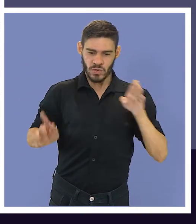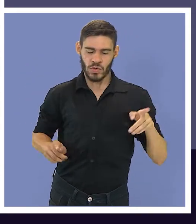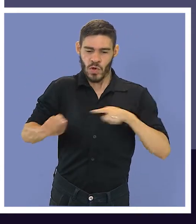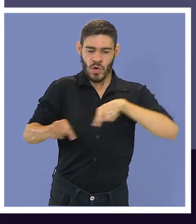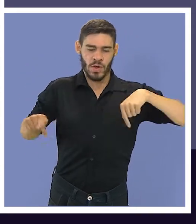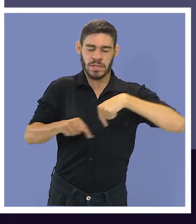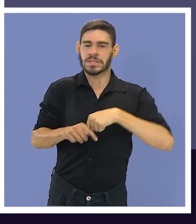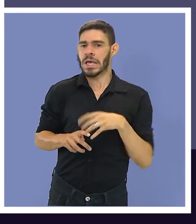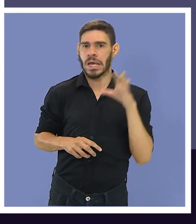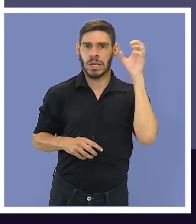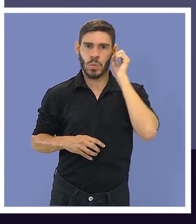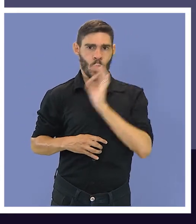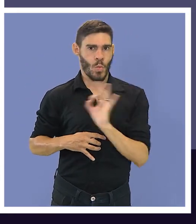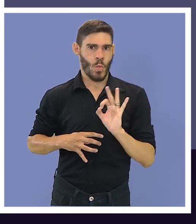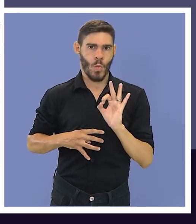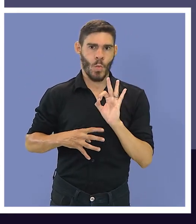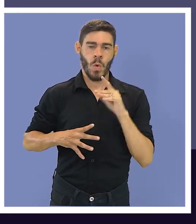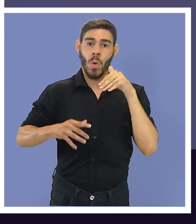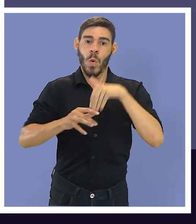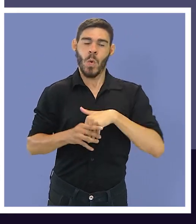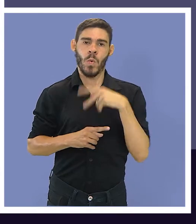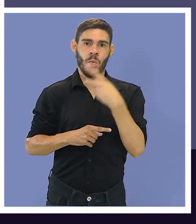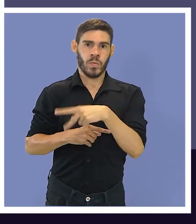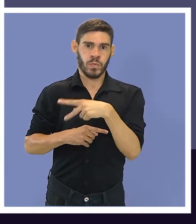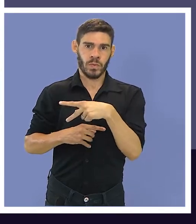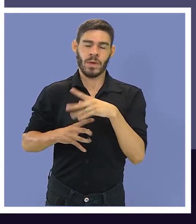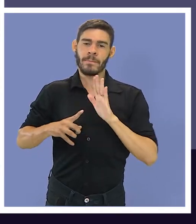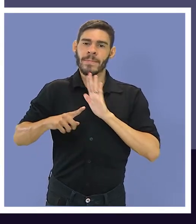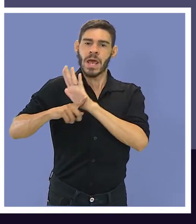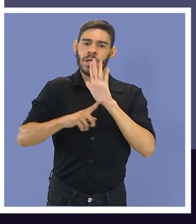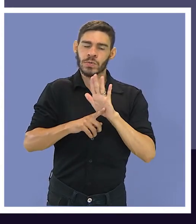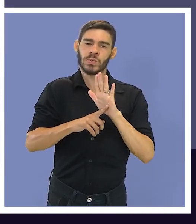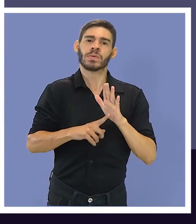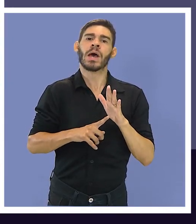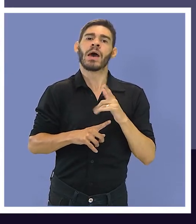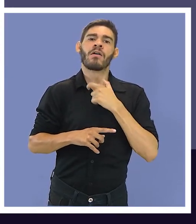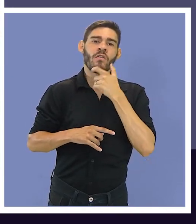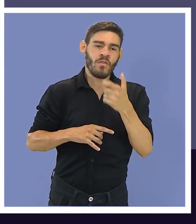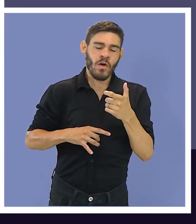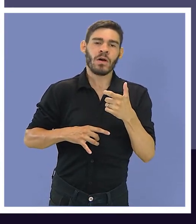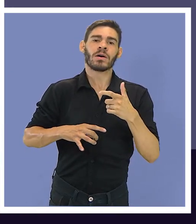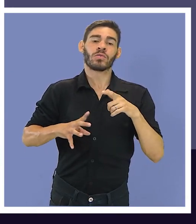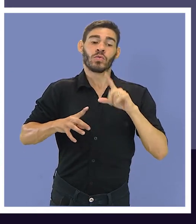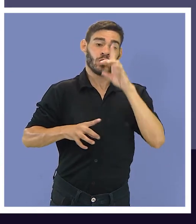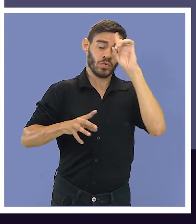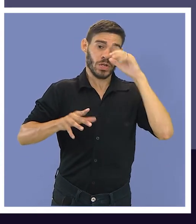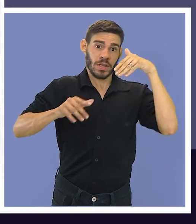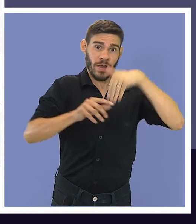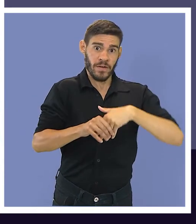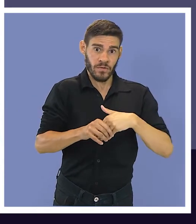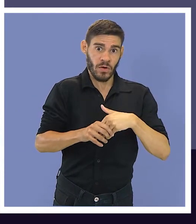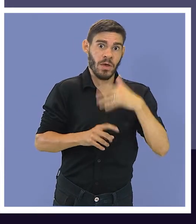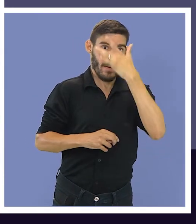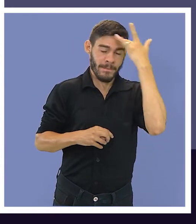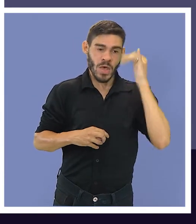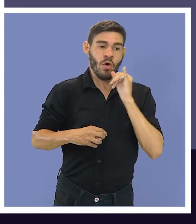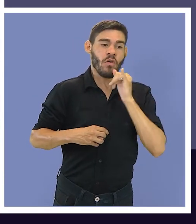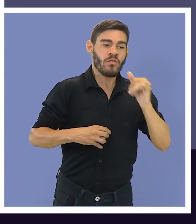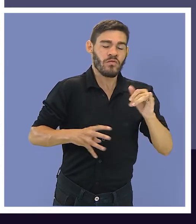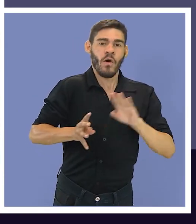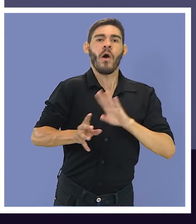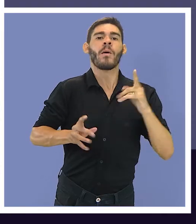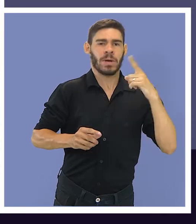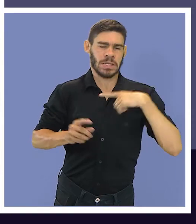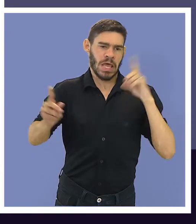mais na sessão ouve em quem esse eleitor votou. Para utilizar o assistente de áudio, no dia da votação, basta que o eleitor